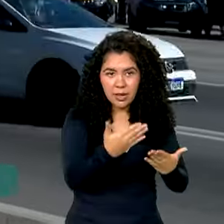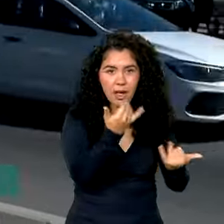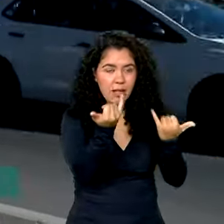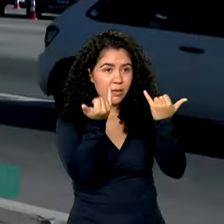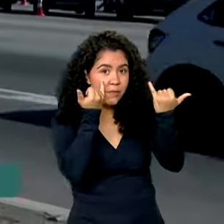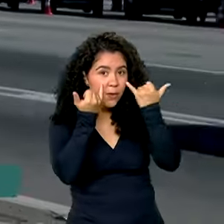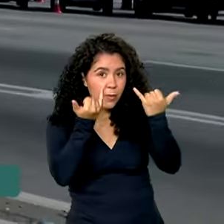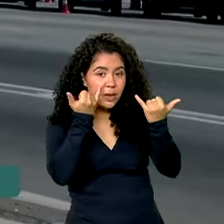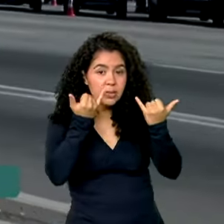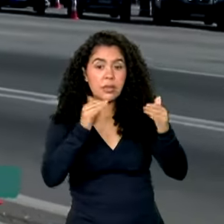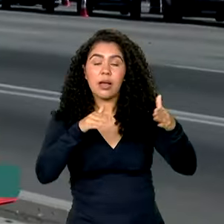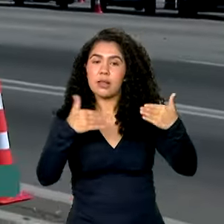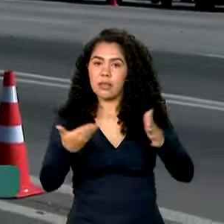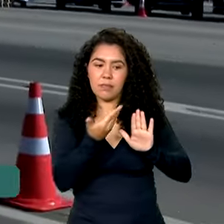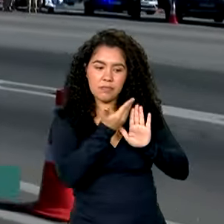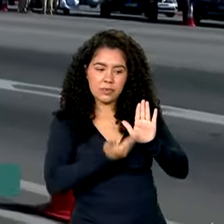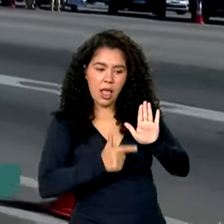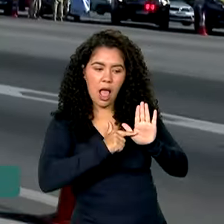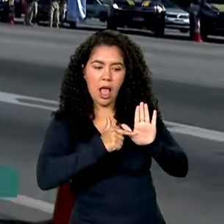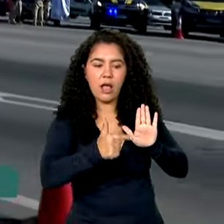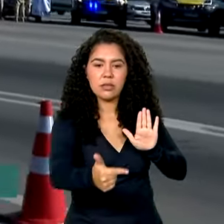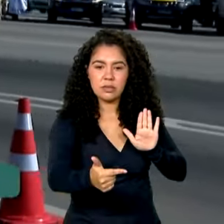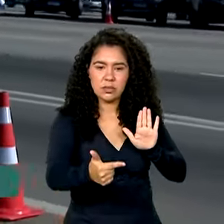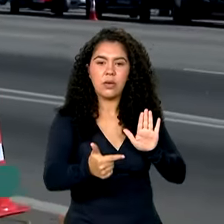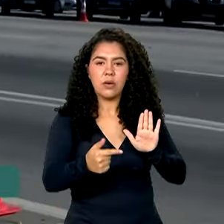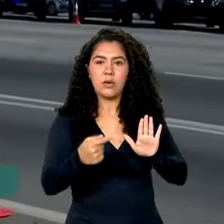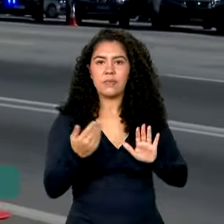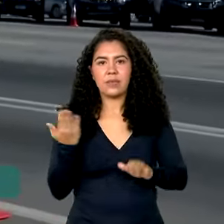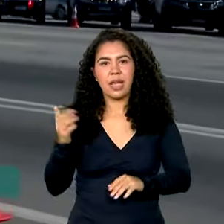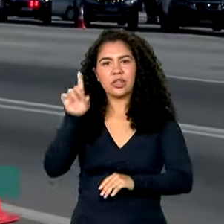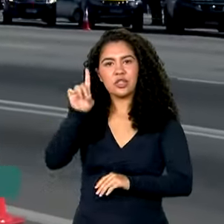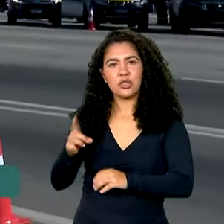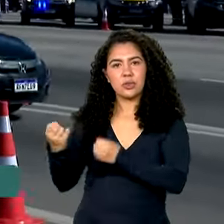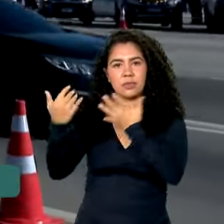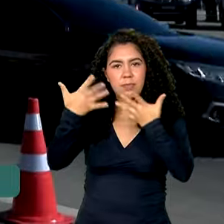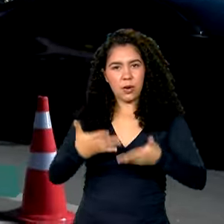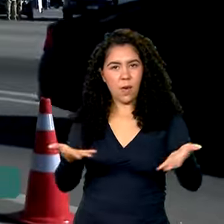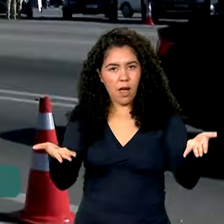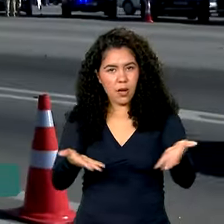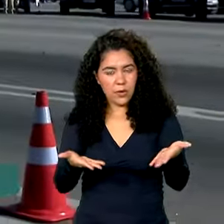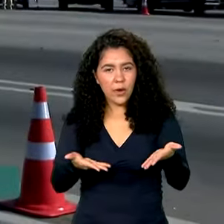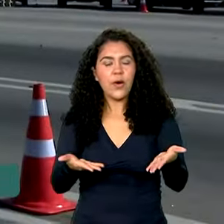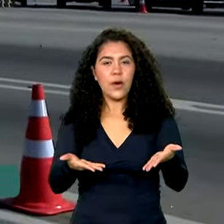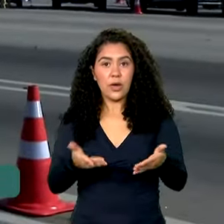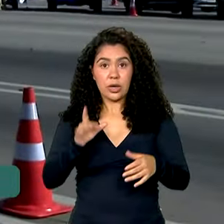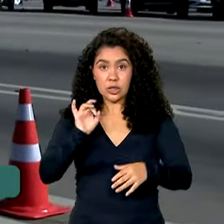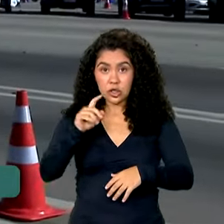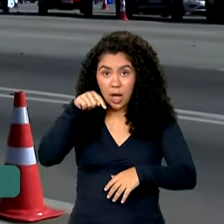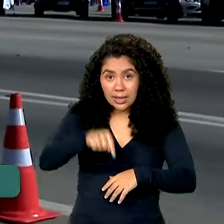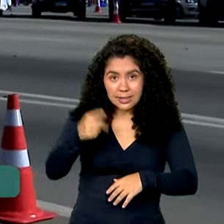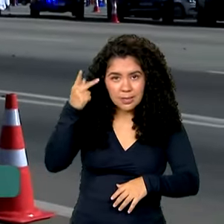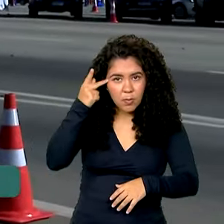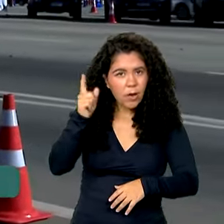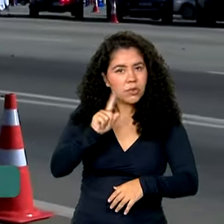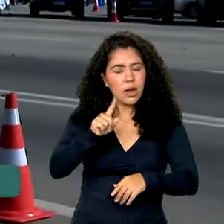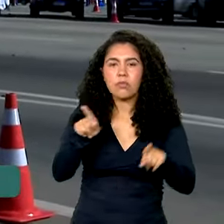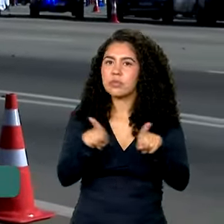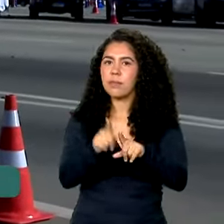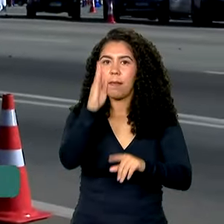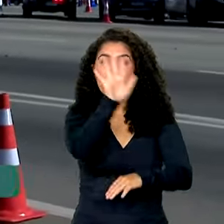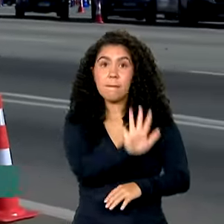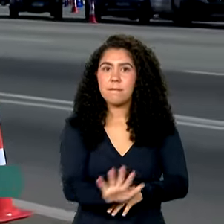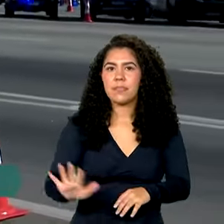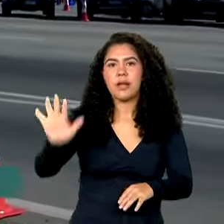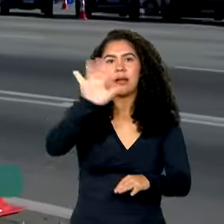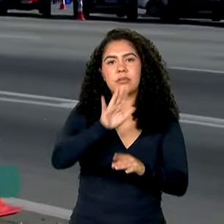Karine. Então, essa ação, ela acontece, como a Maria Alice disse agora, não somente aqui em São Paulo, mas em todo o país e nessa